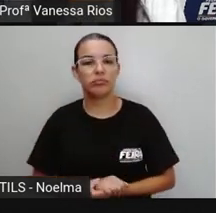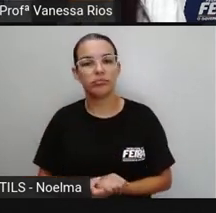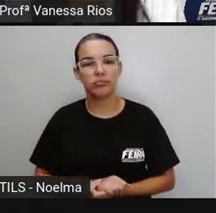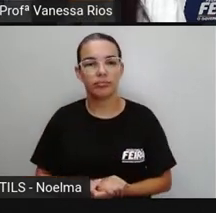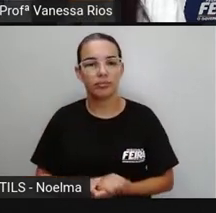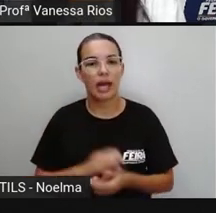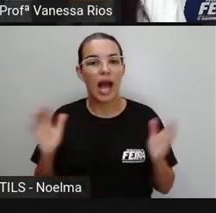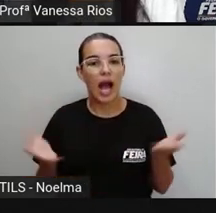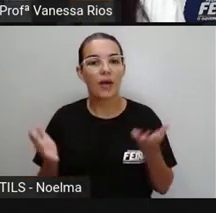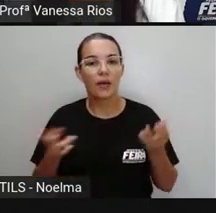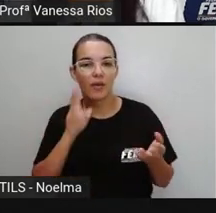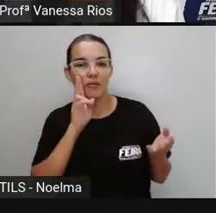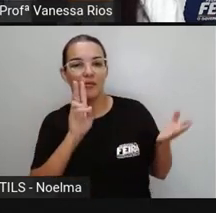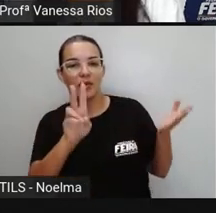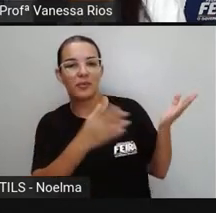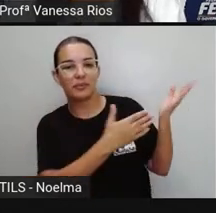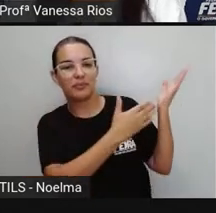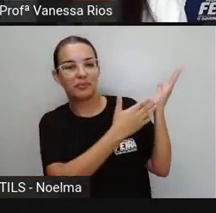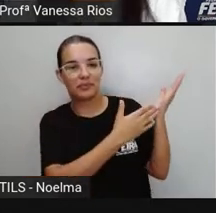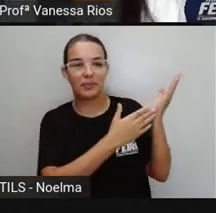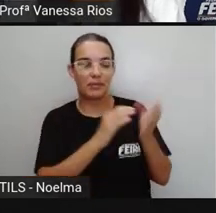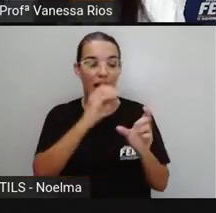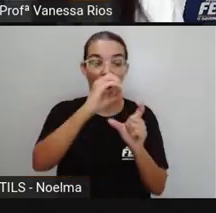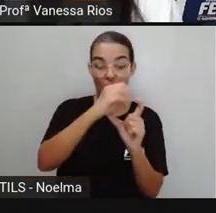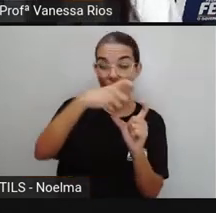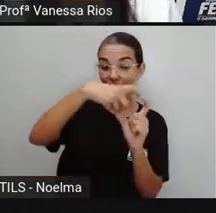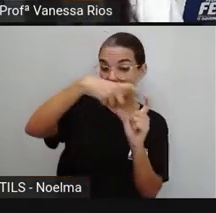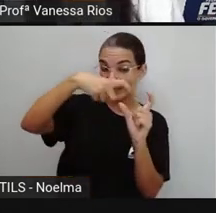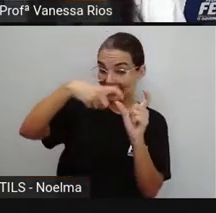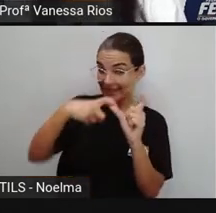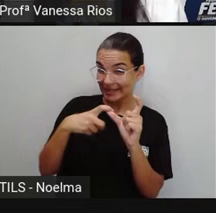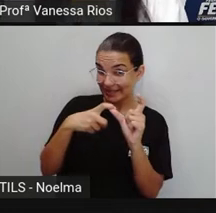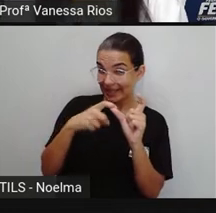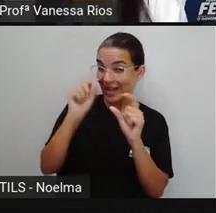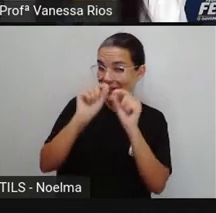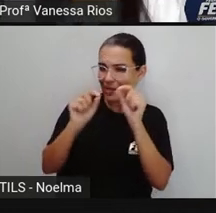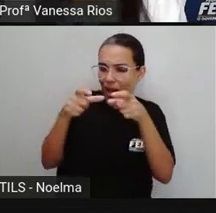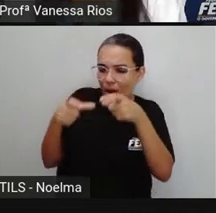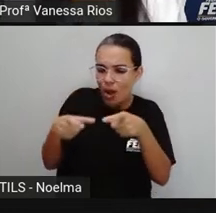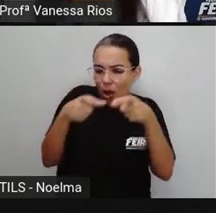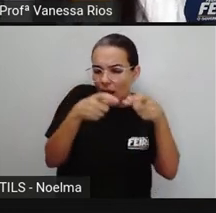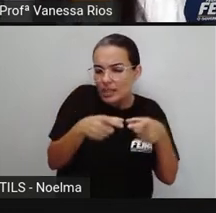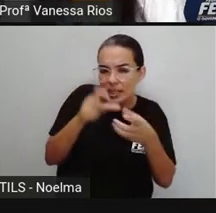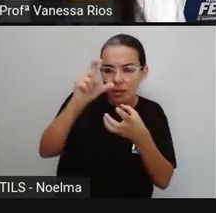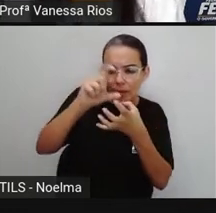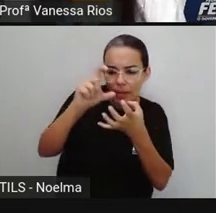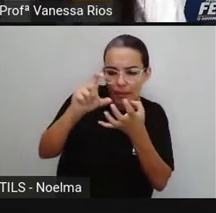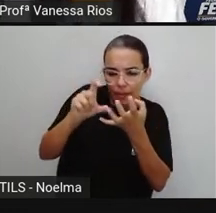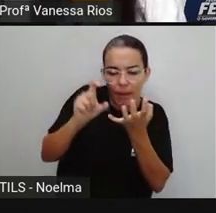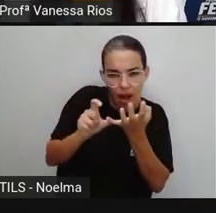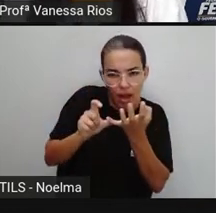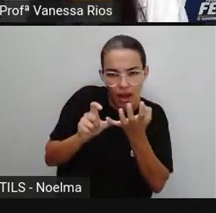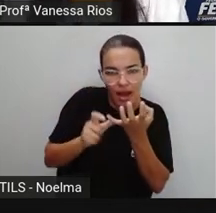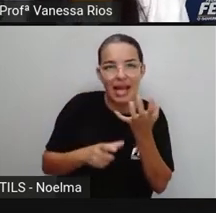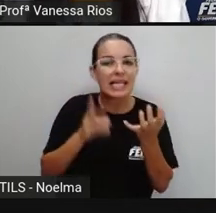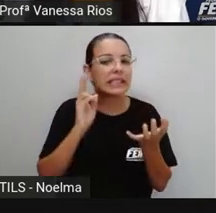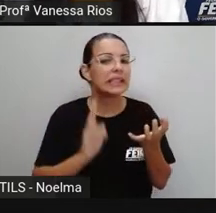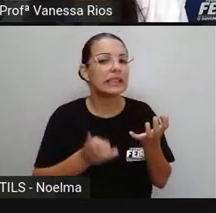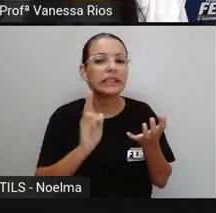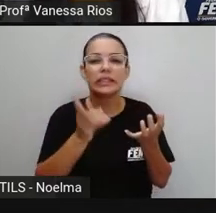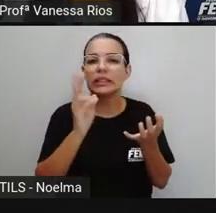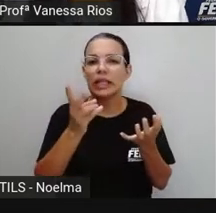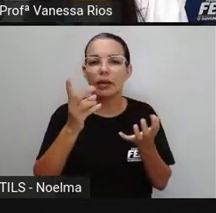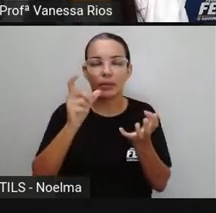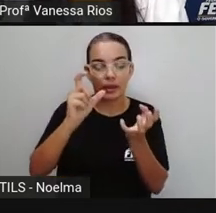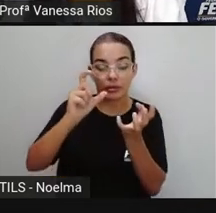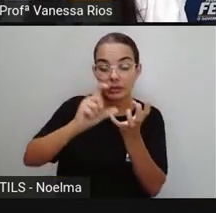Então olhem só. As oxítonas, né, em relação à localização da sílaba tônica na palavra, é a que tem